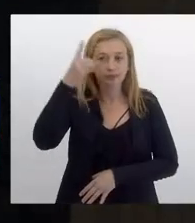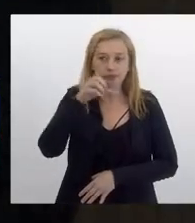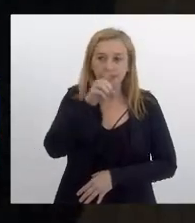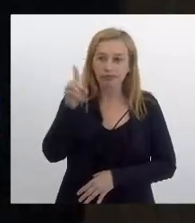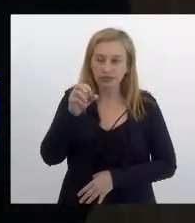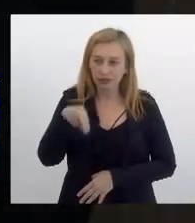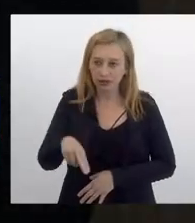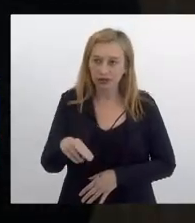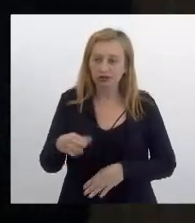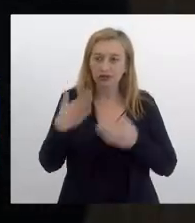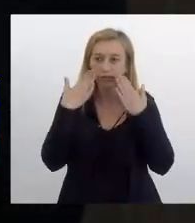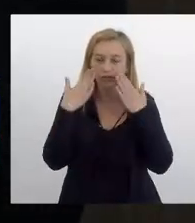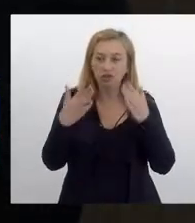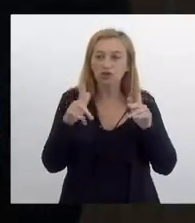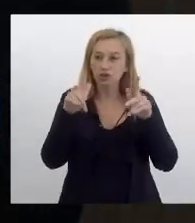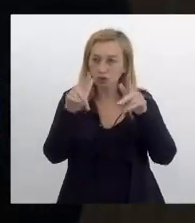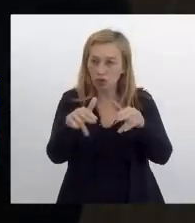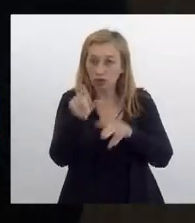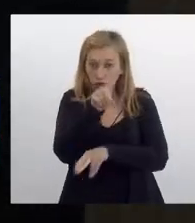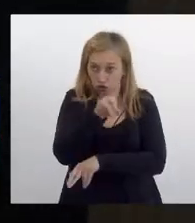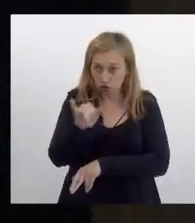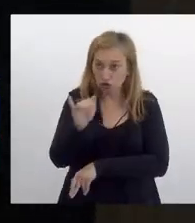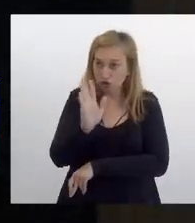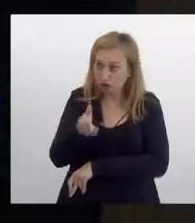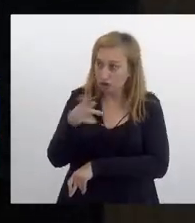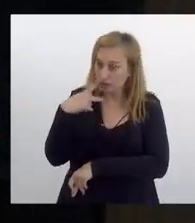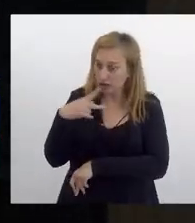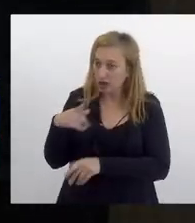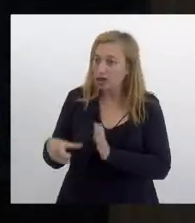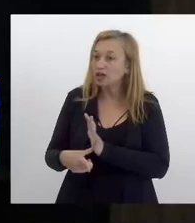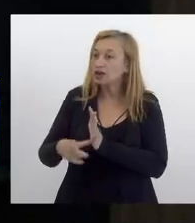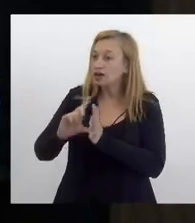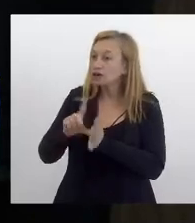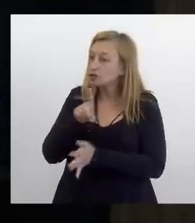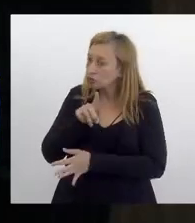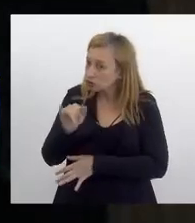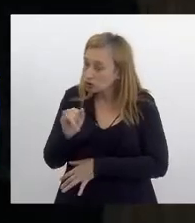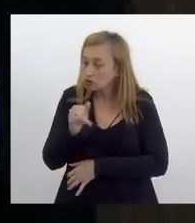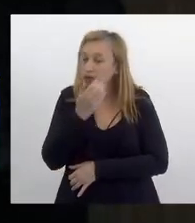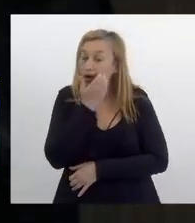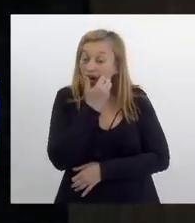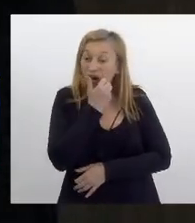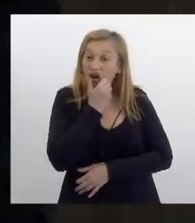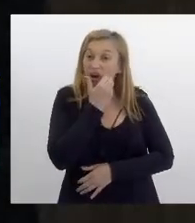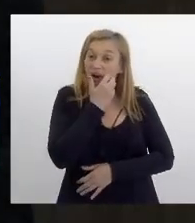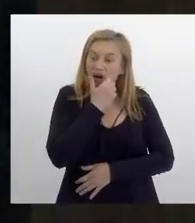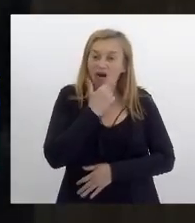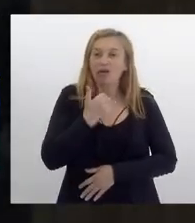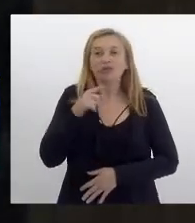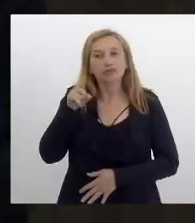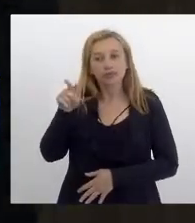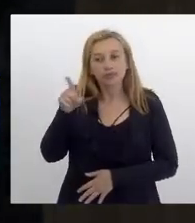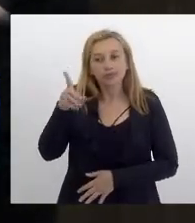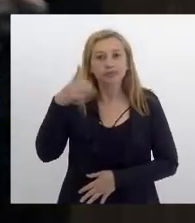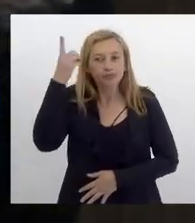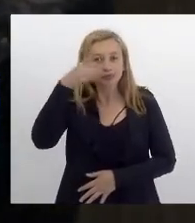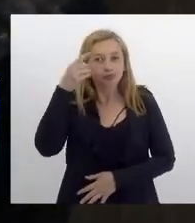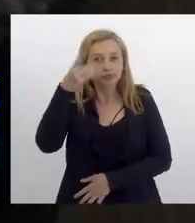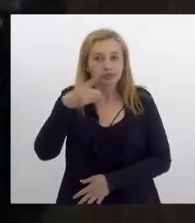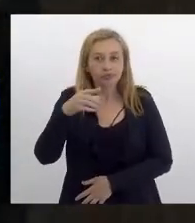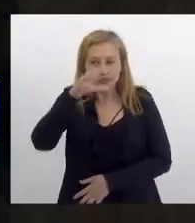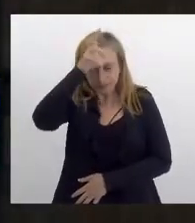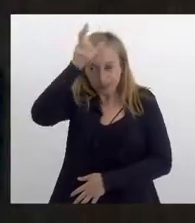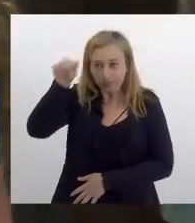apresentou, no mesmo dia, já havia falado comigo um dia anterior, que ela e a deputada Tia Ju